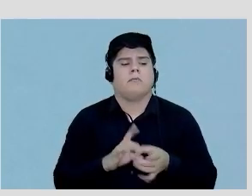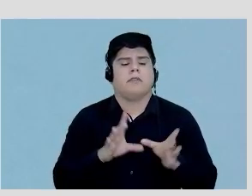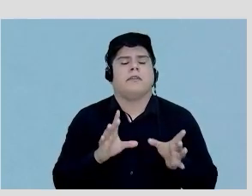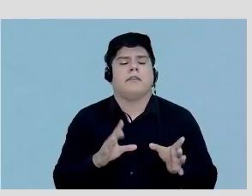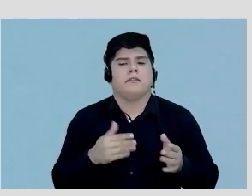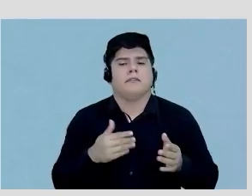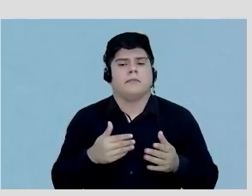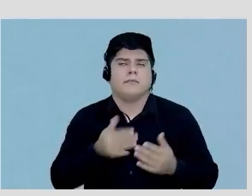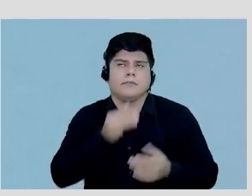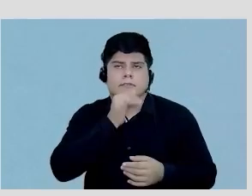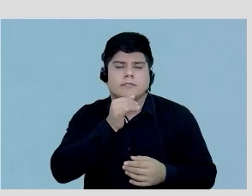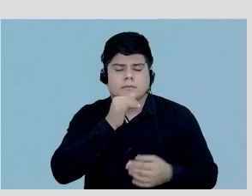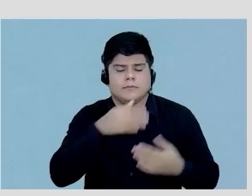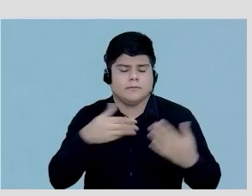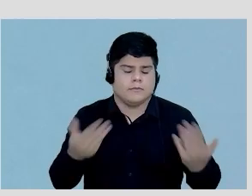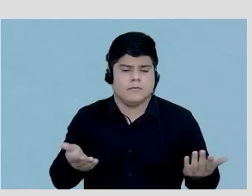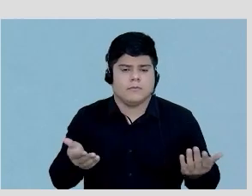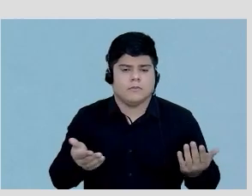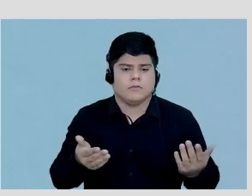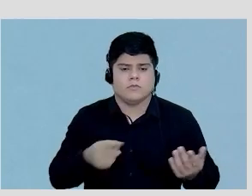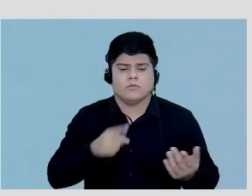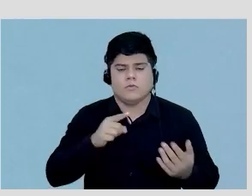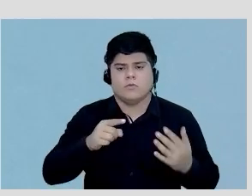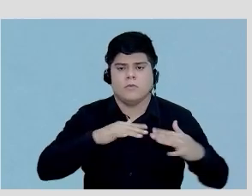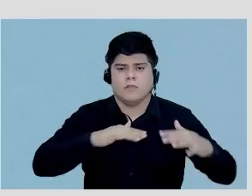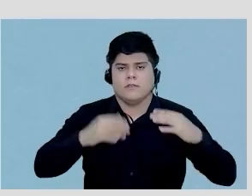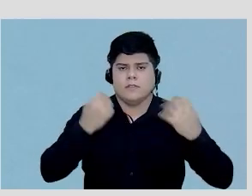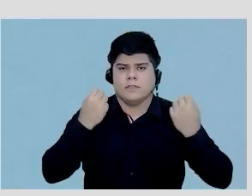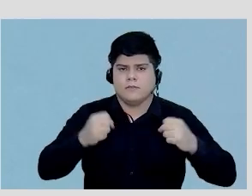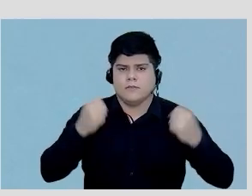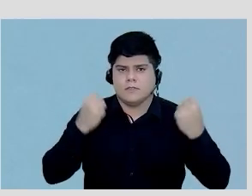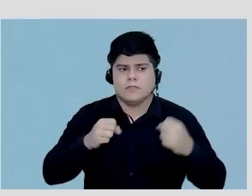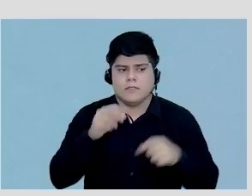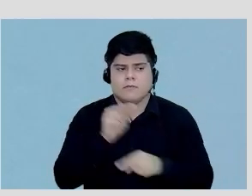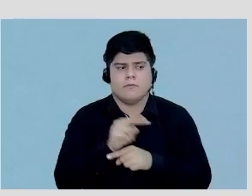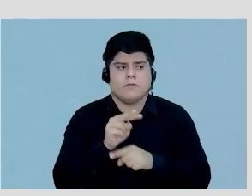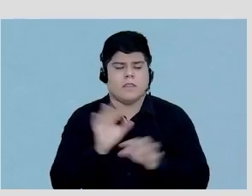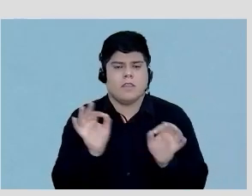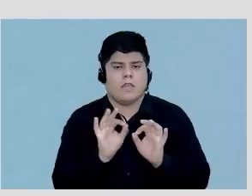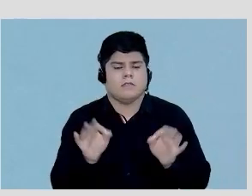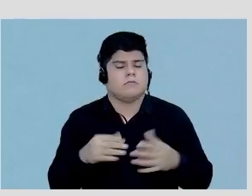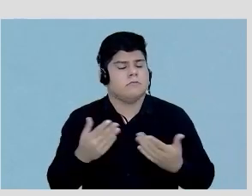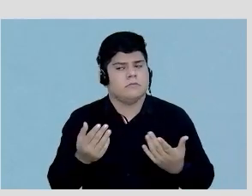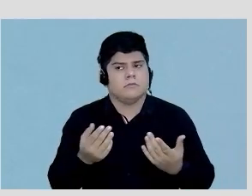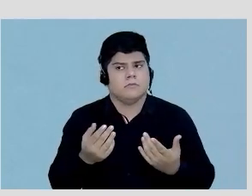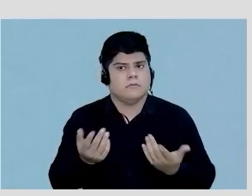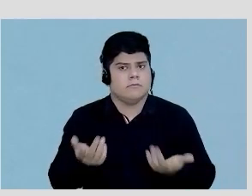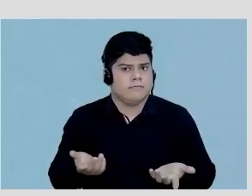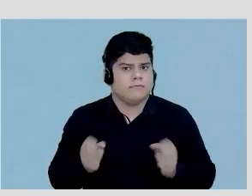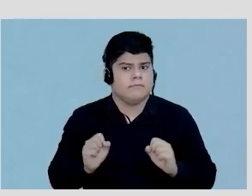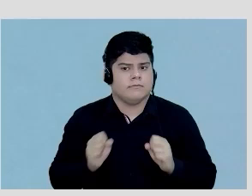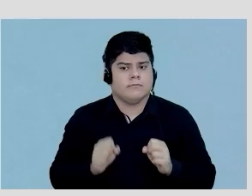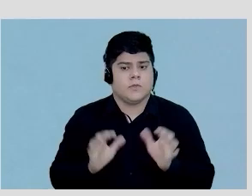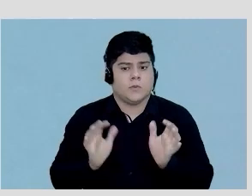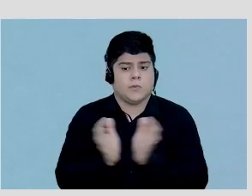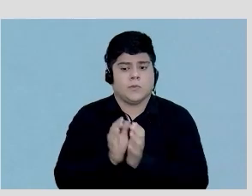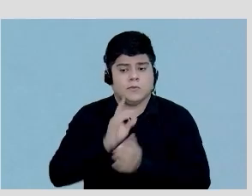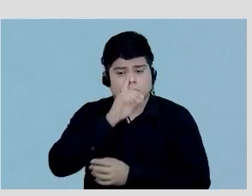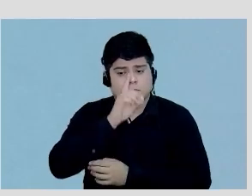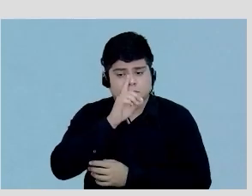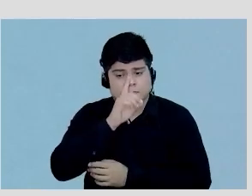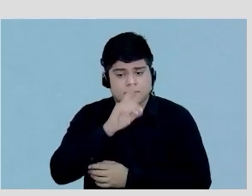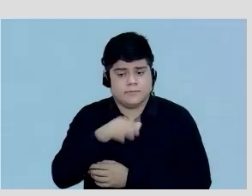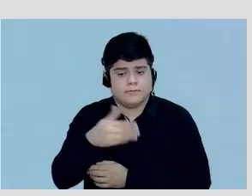participar por exemplo de uma atividade física sem supervisão porque passa a participar de um grupo de risco